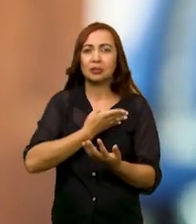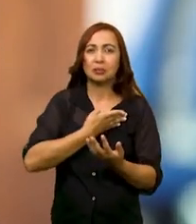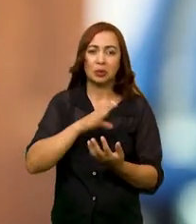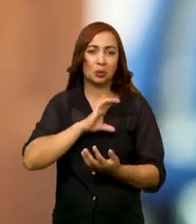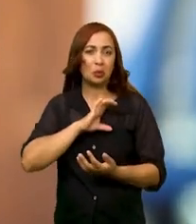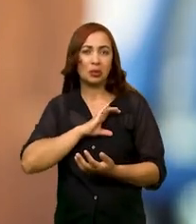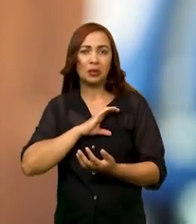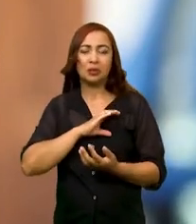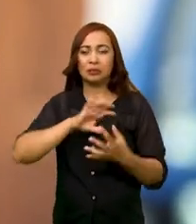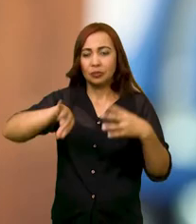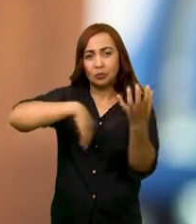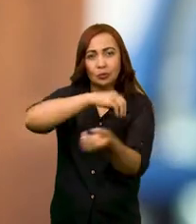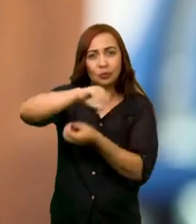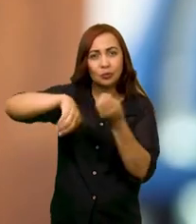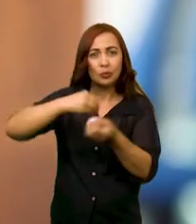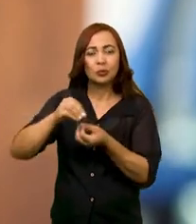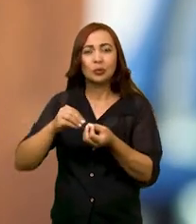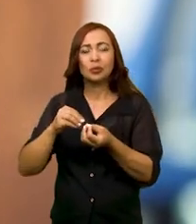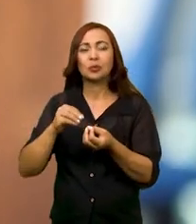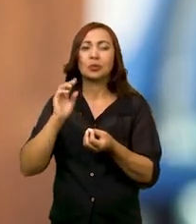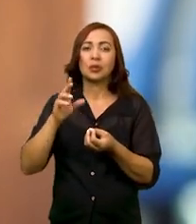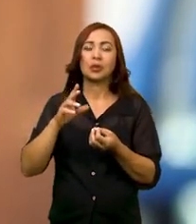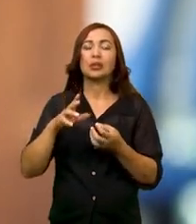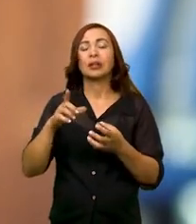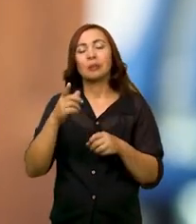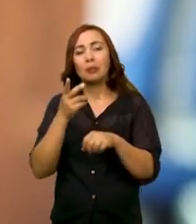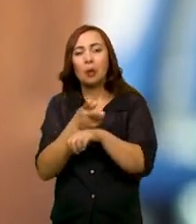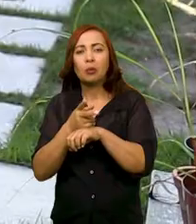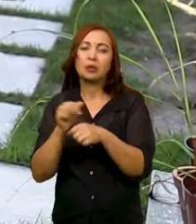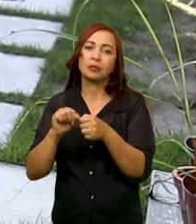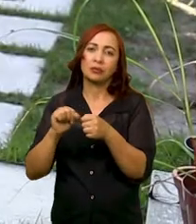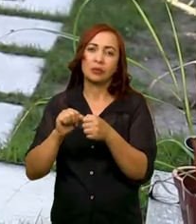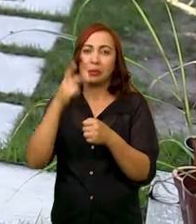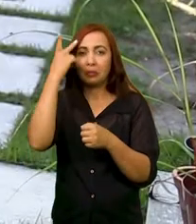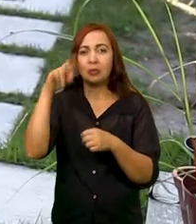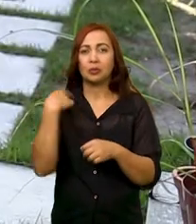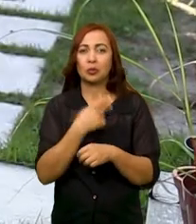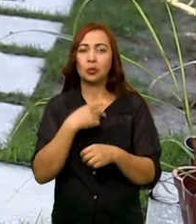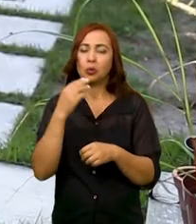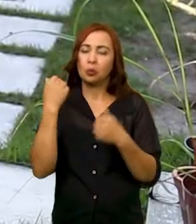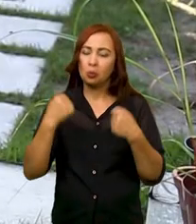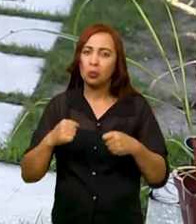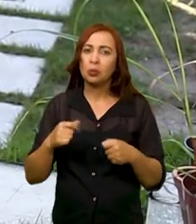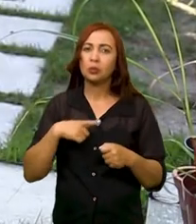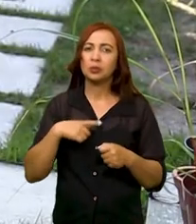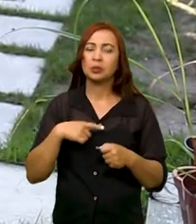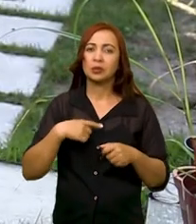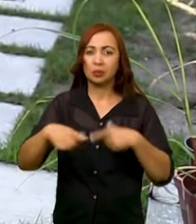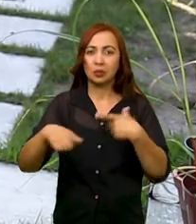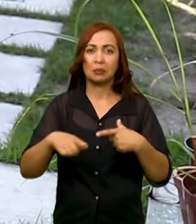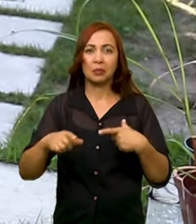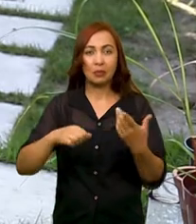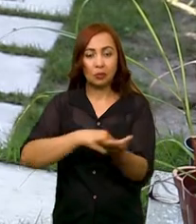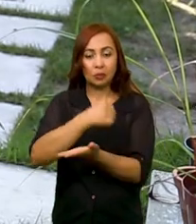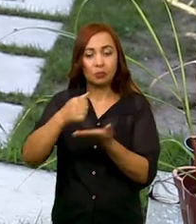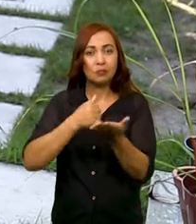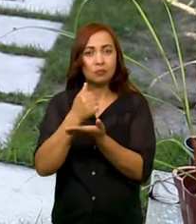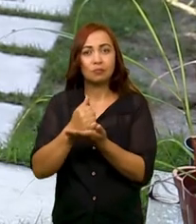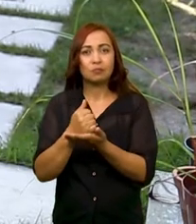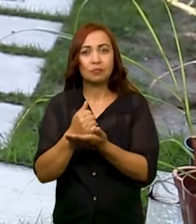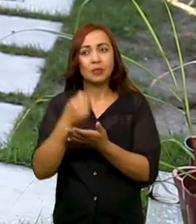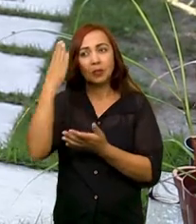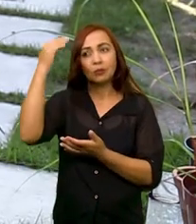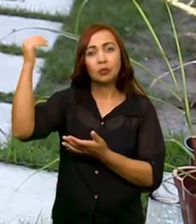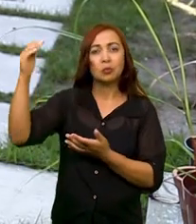dessas pessoas, quando elas cometem suicídio ou quando elas tentam. Para que a gente possa ter um trabalho de base, as